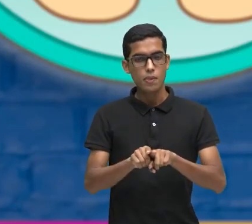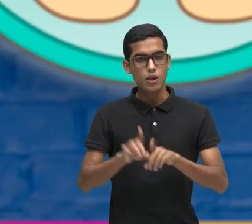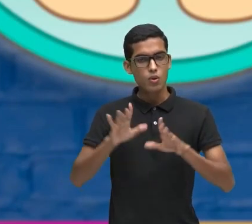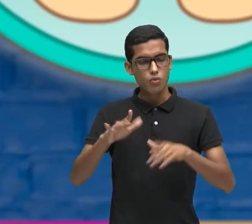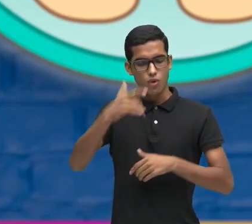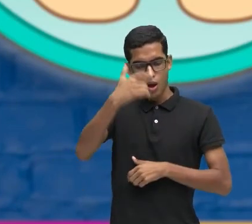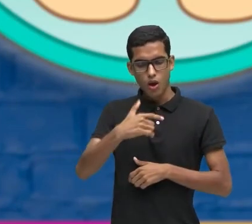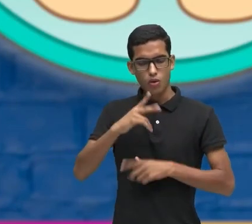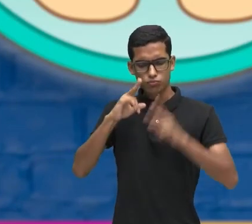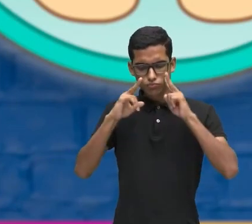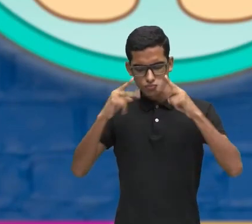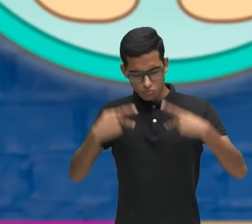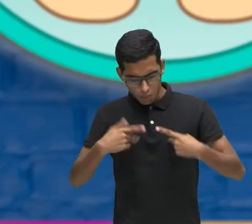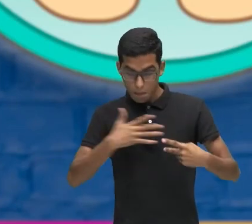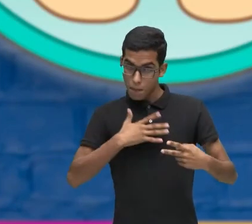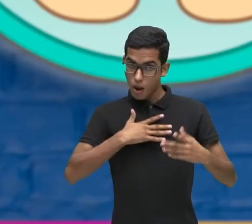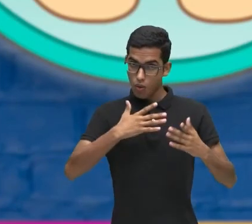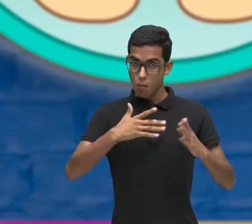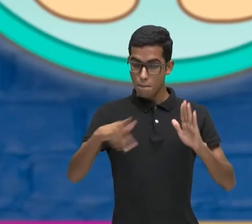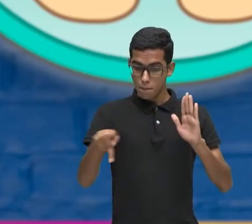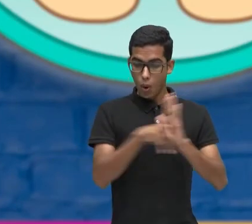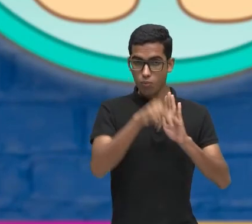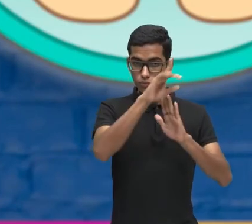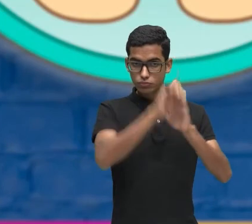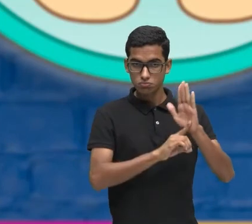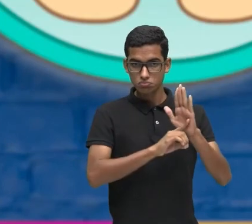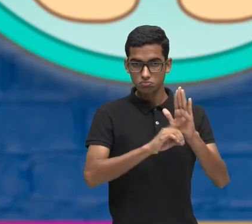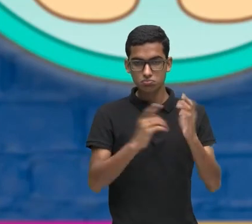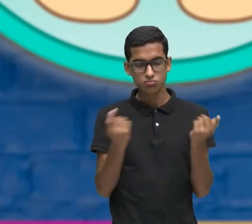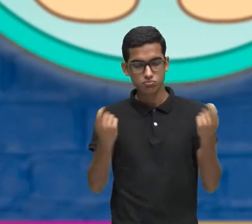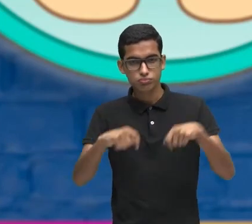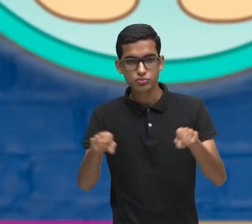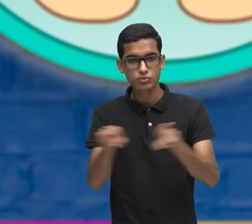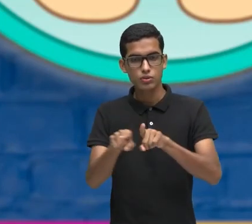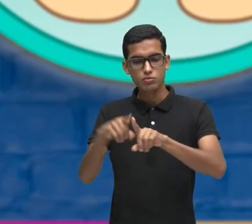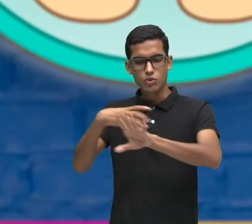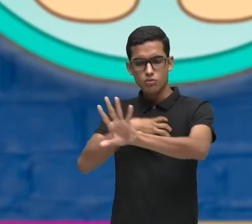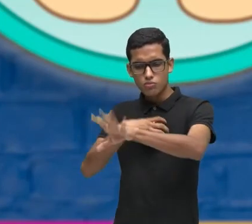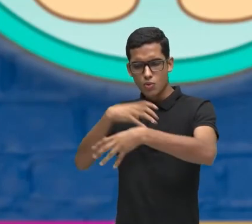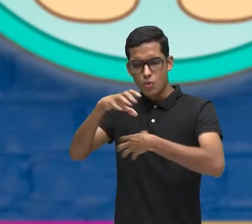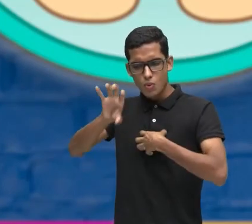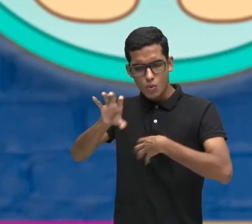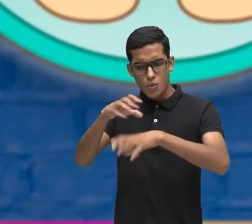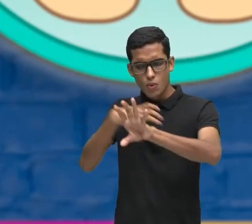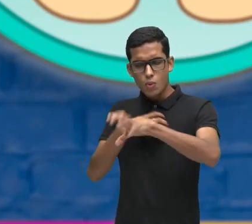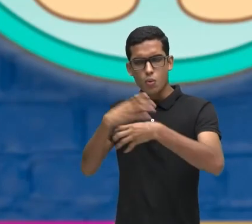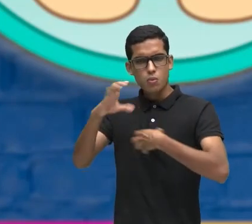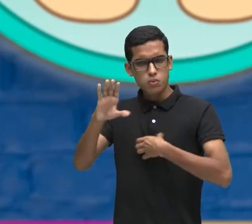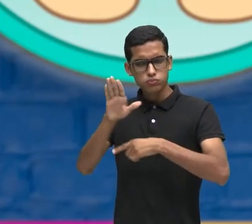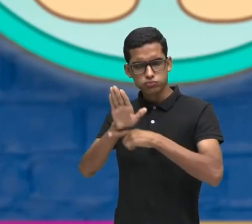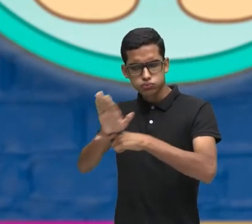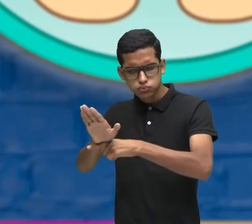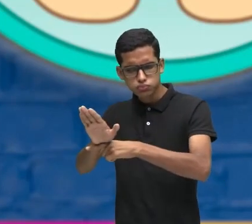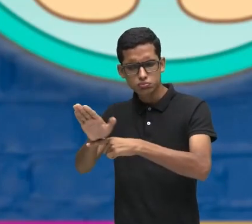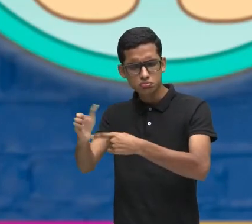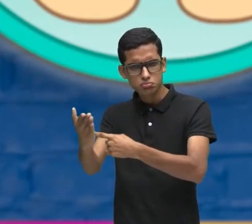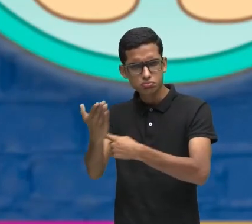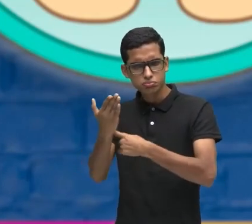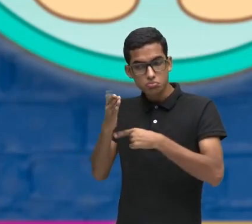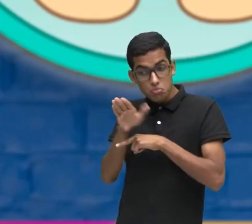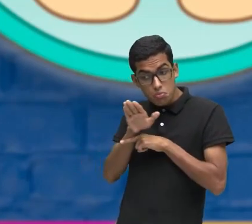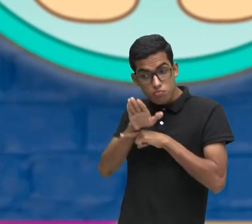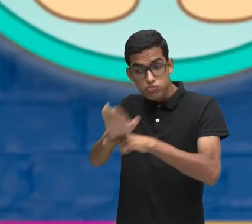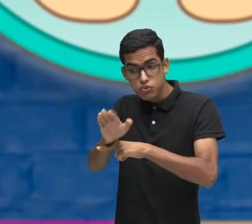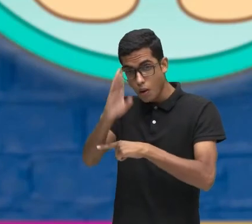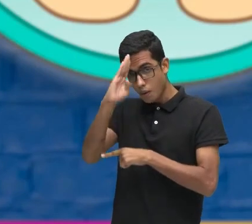reconhecer o meu direito Que eu também possa ser empático Que eu também possa cooperar Para que o outro